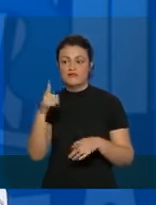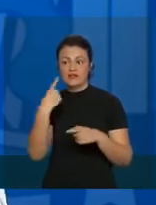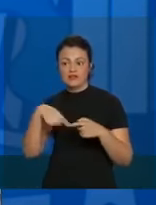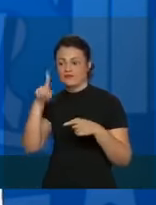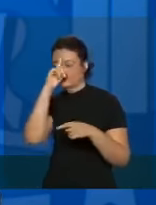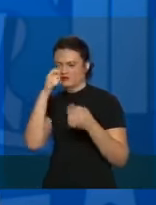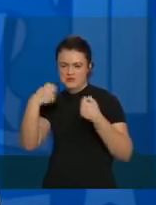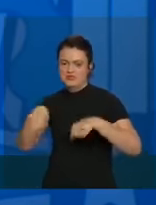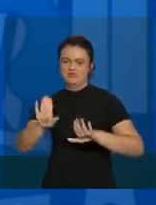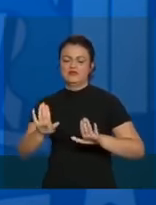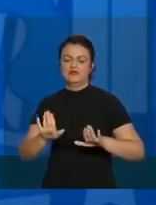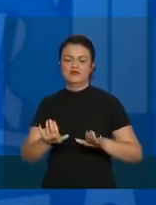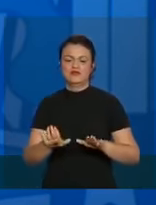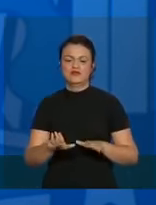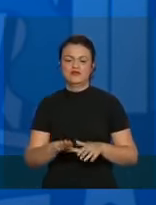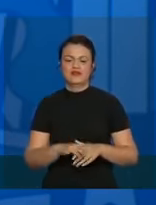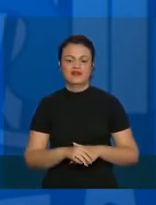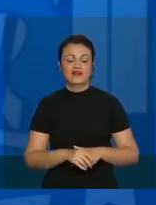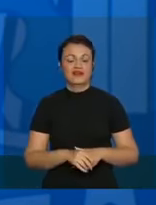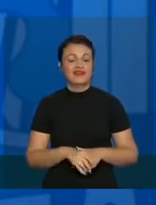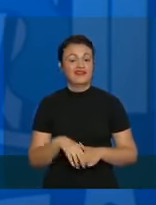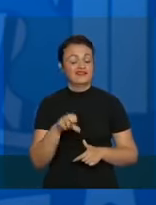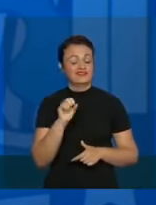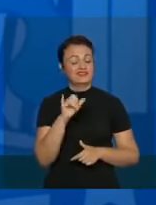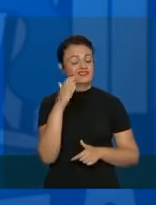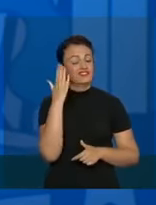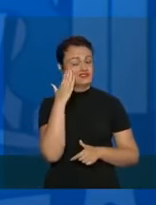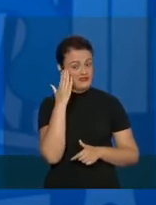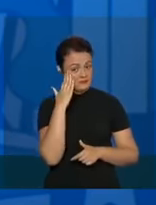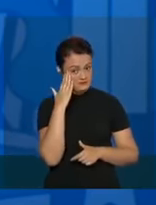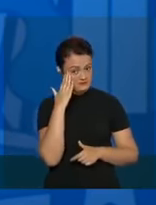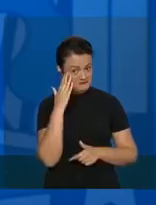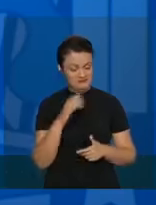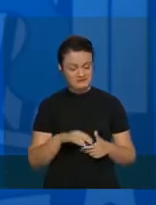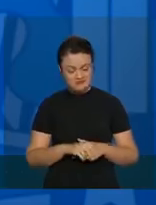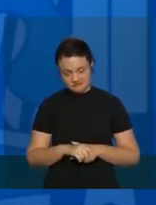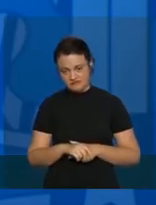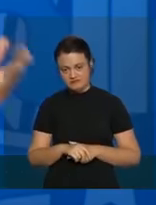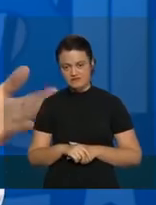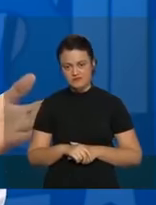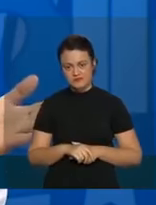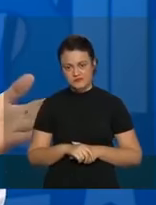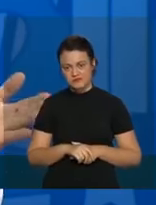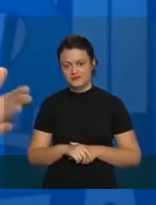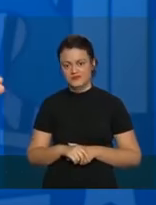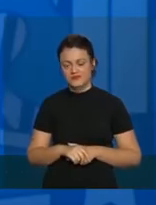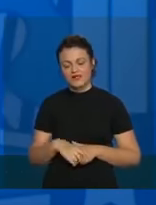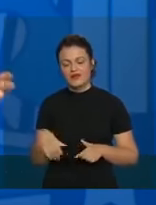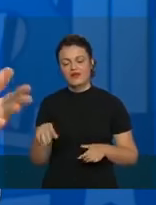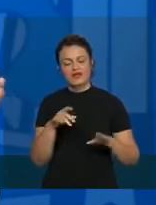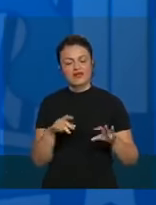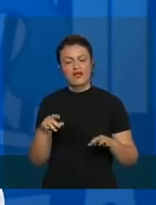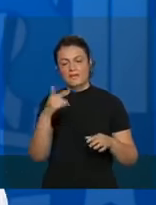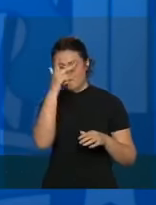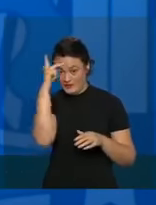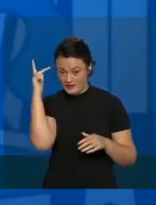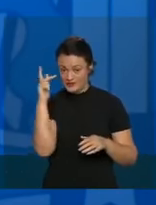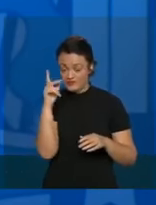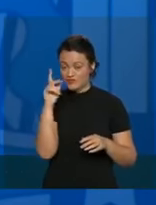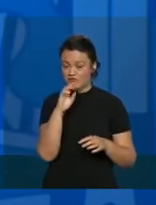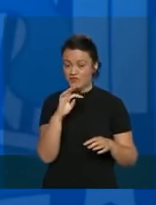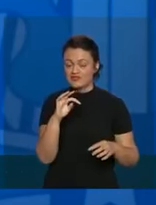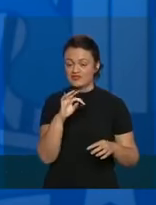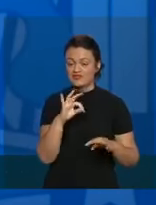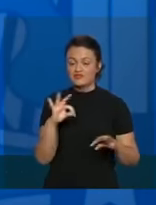hospital. Se a gente sabe que todas, das pessoas todas